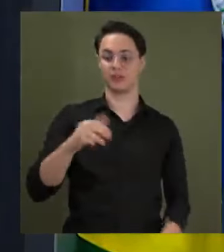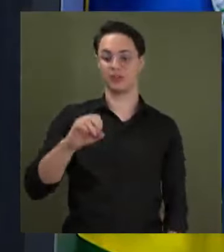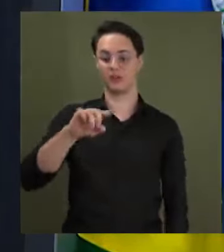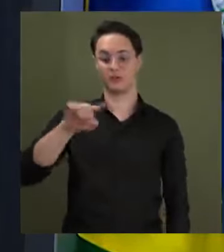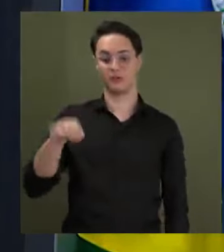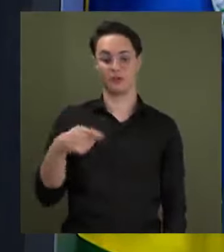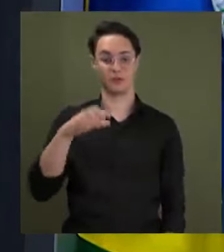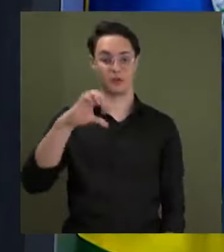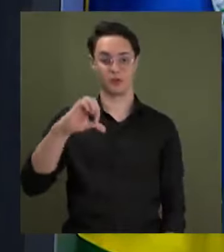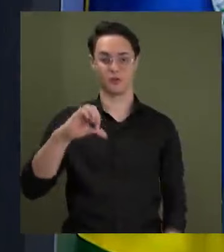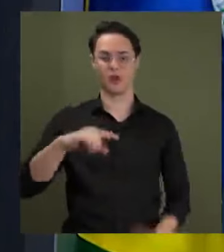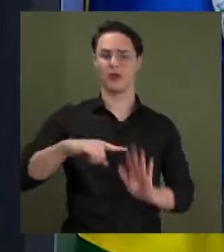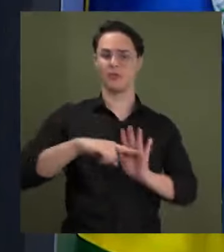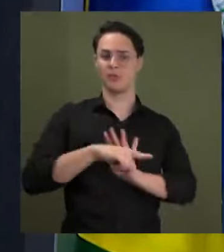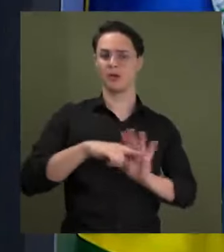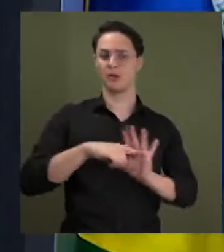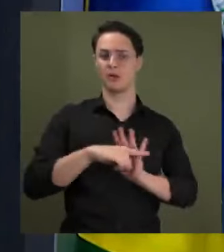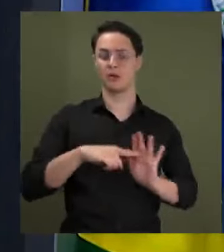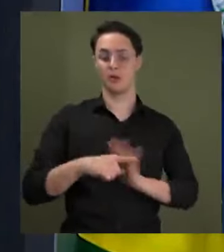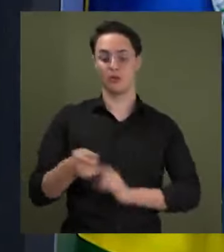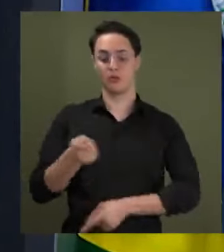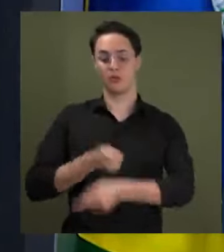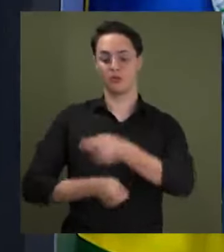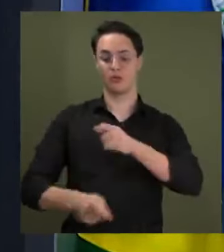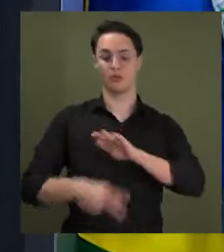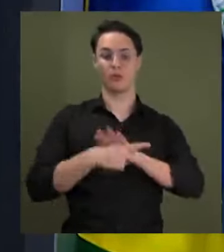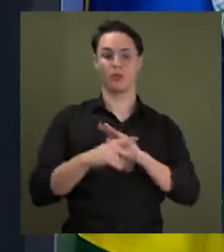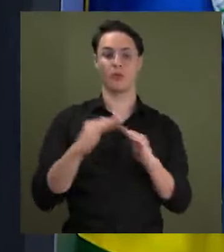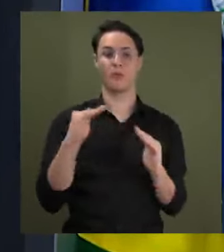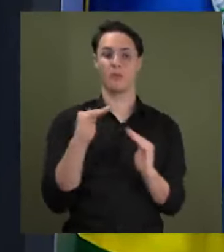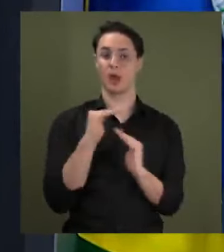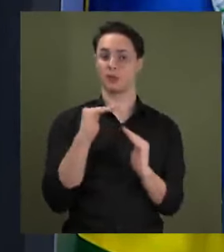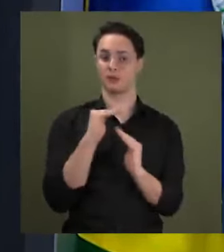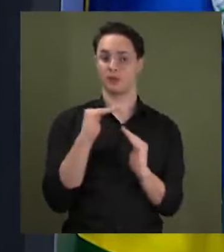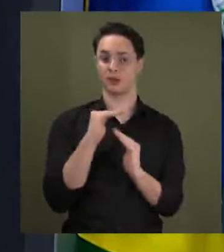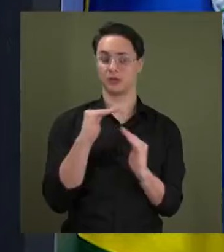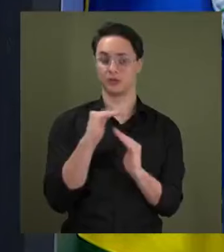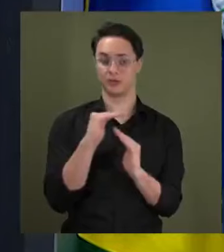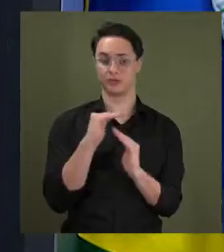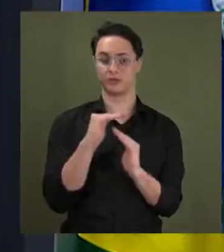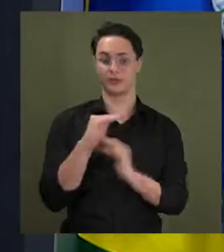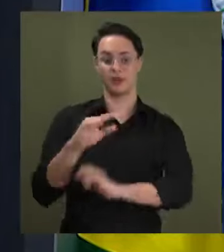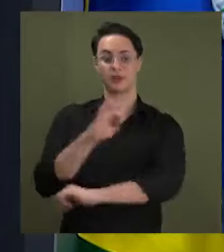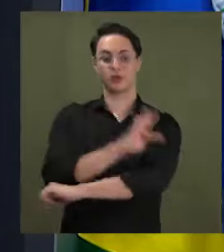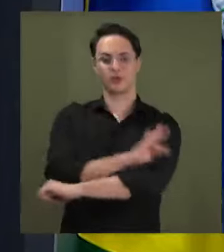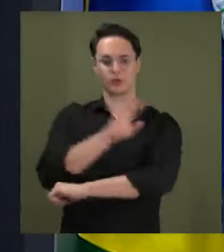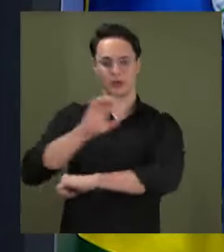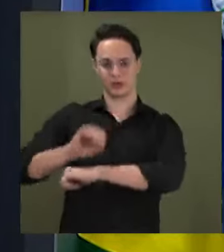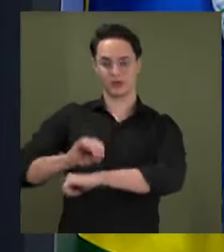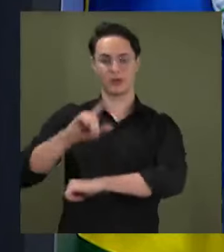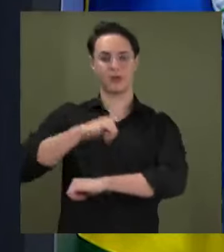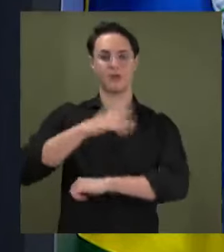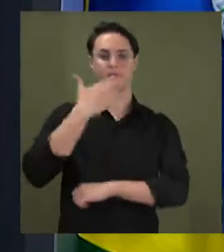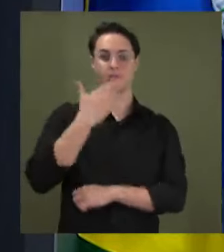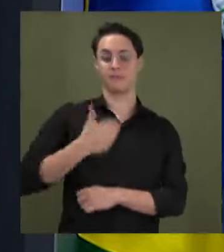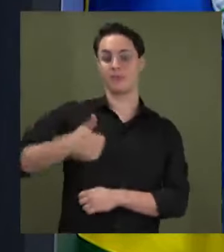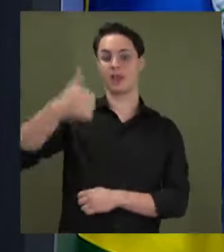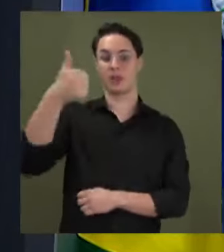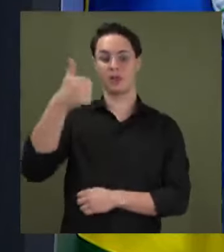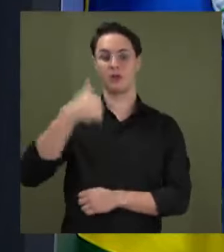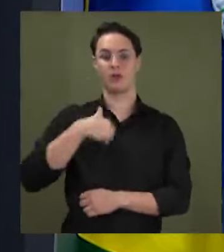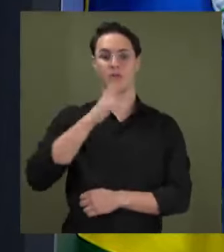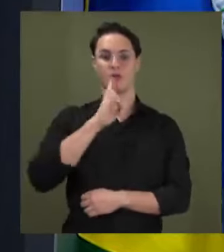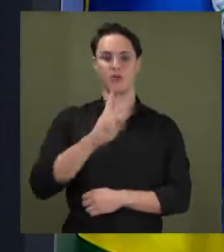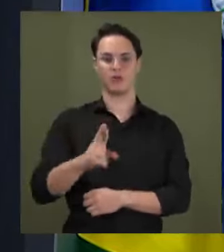Na pesquisa mensal do comércio do Banco do Brasil, Tocantins também registrou o melhor resultado do segmento